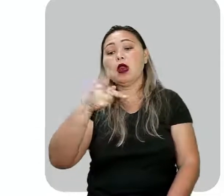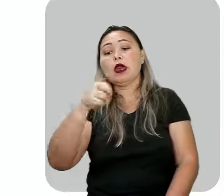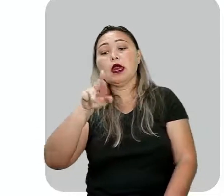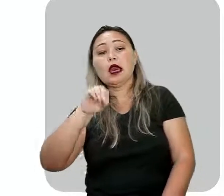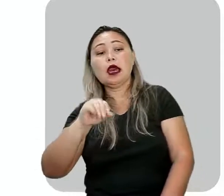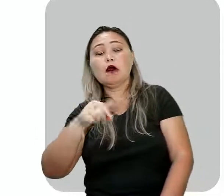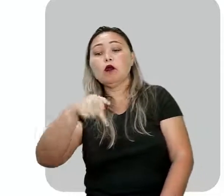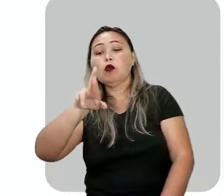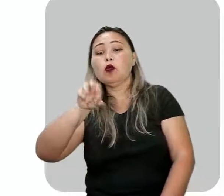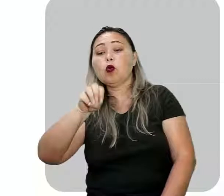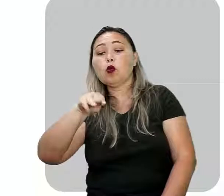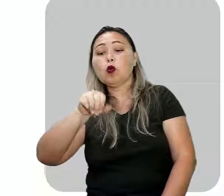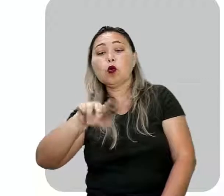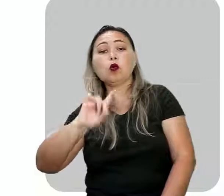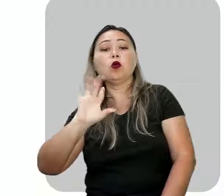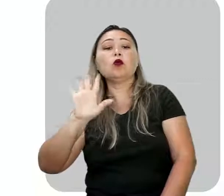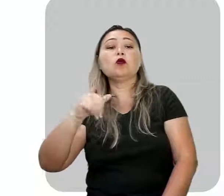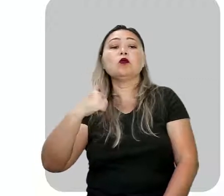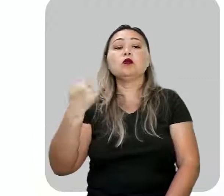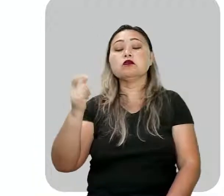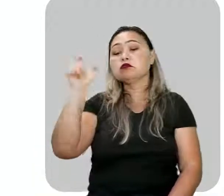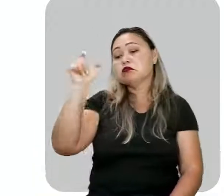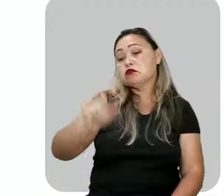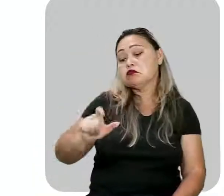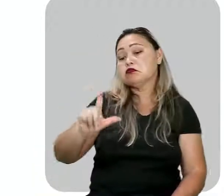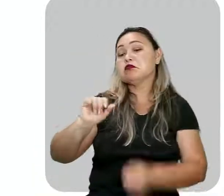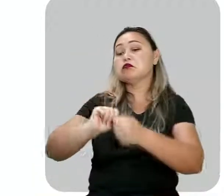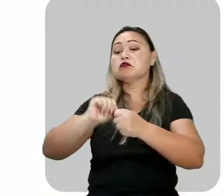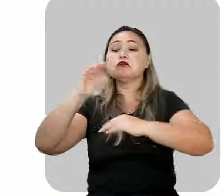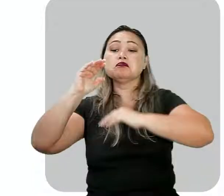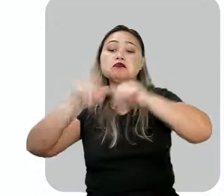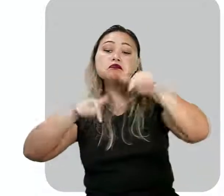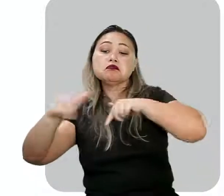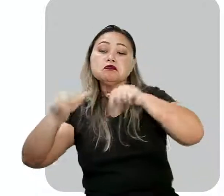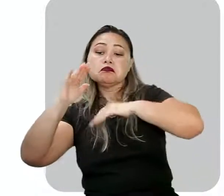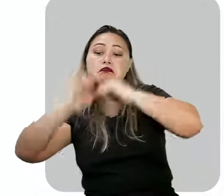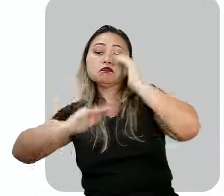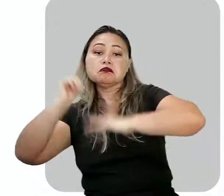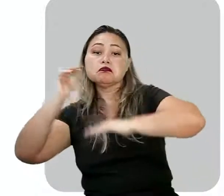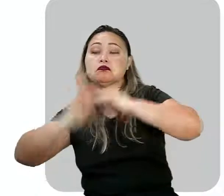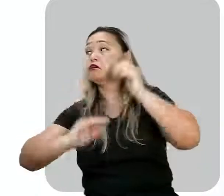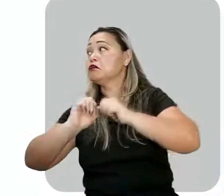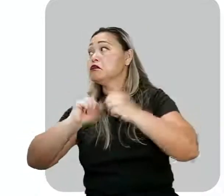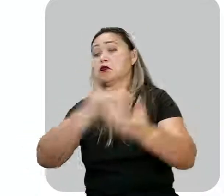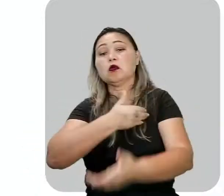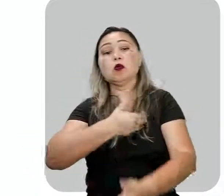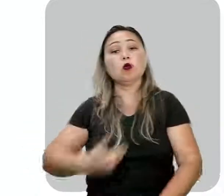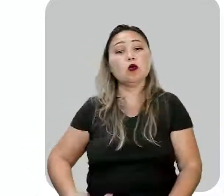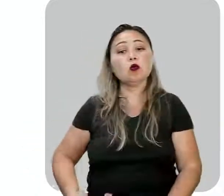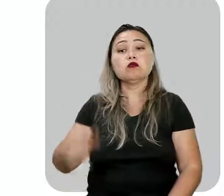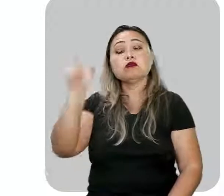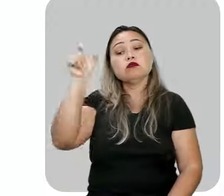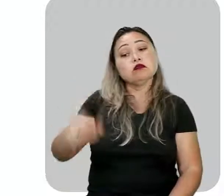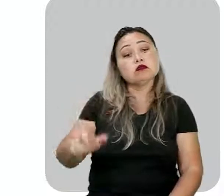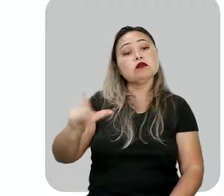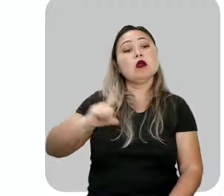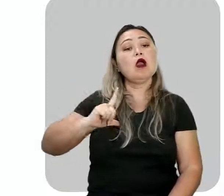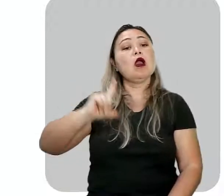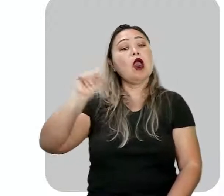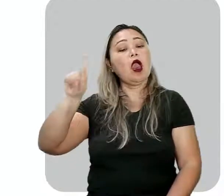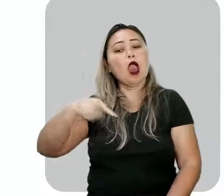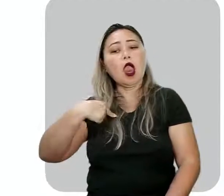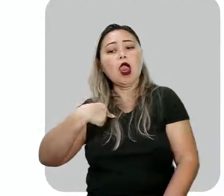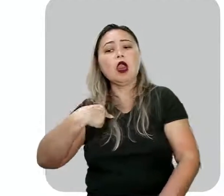Então, primeiro aí, Márcia. Policarpo e Quaresma é um funcionário público, protagonista da obra. É um exímio